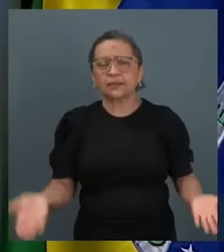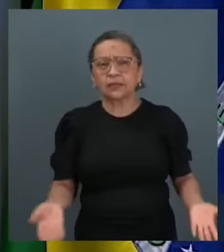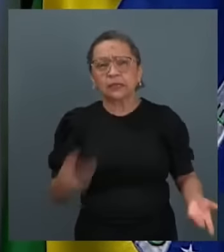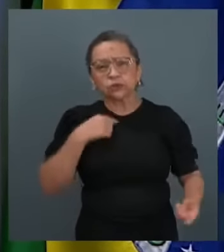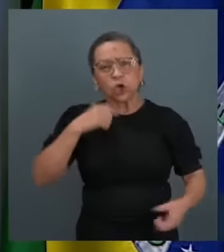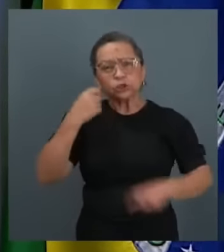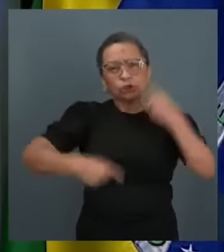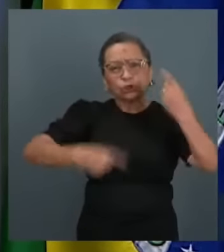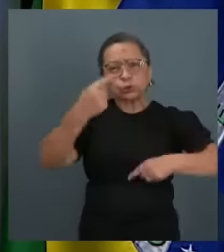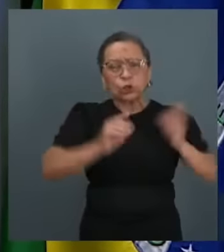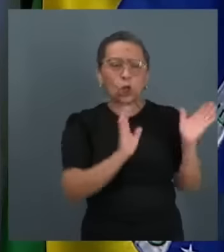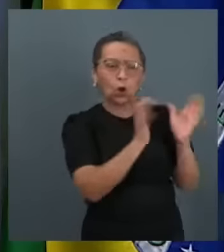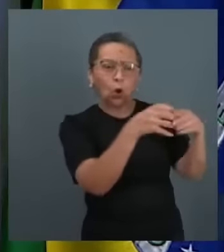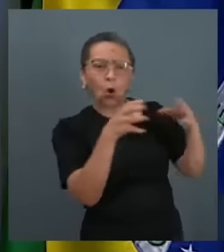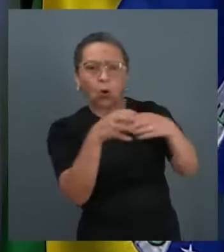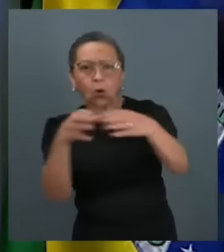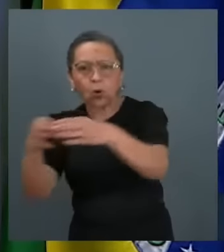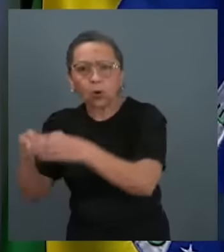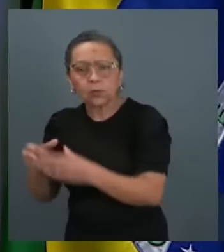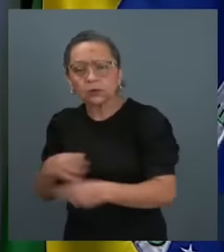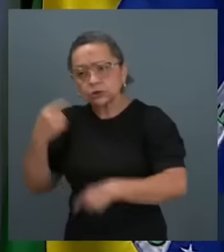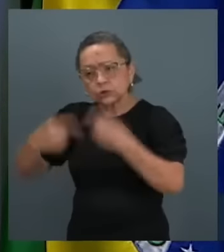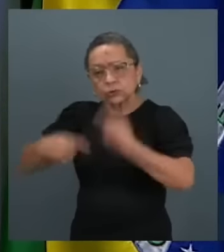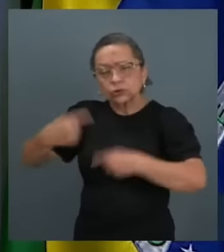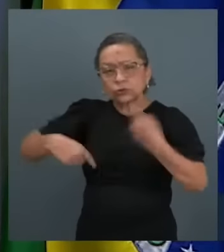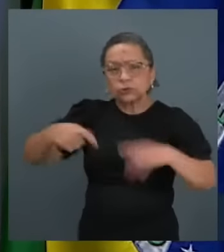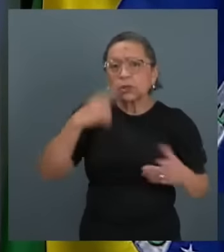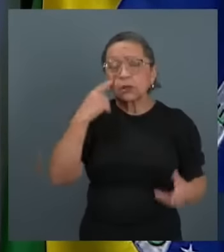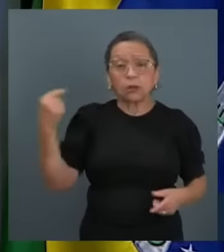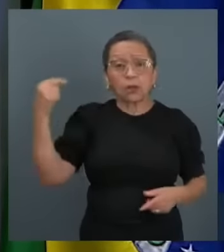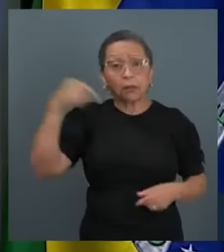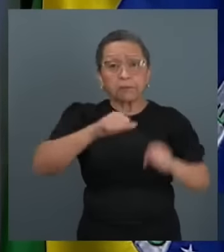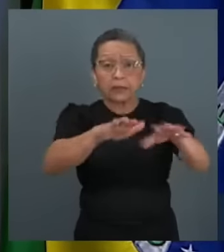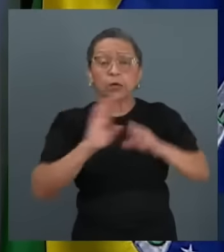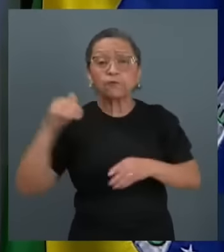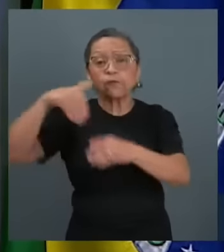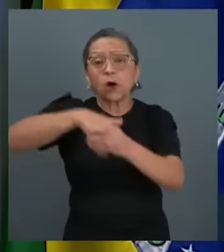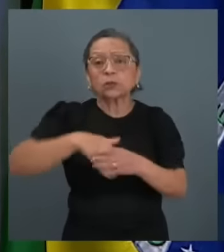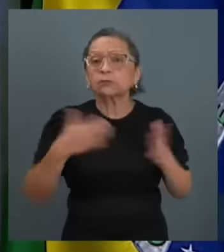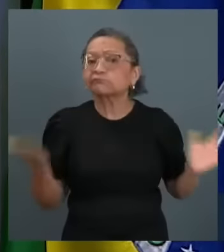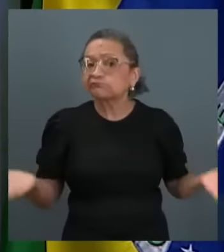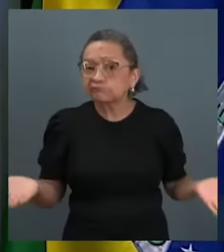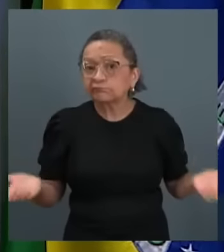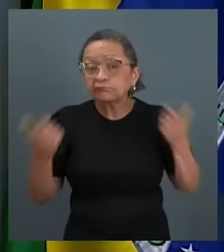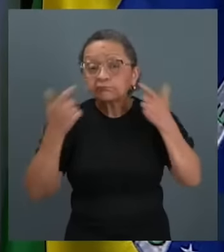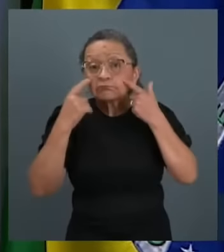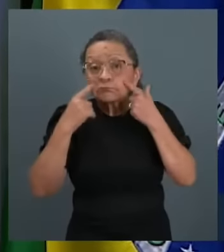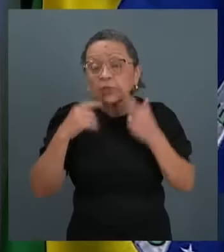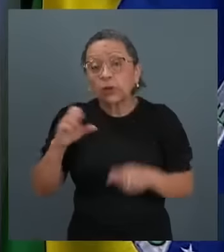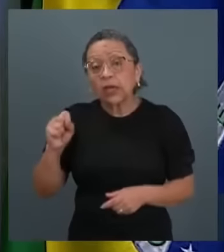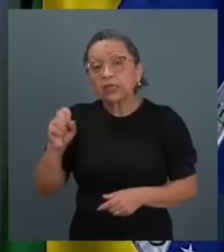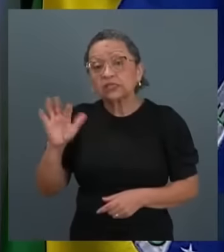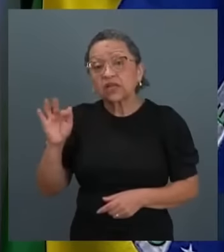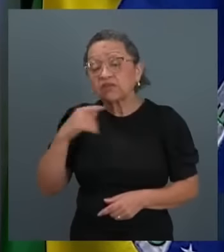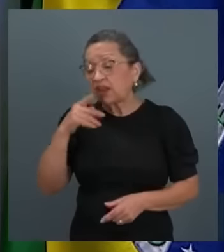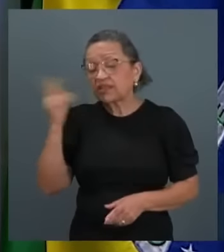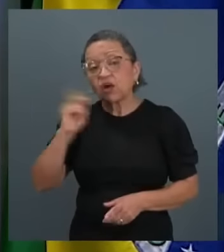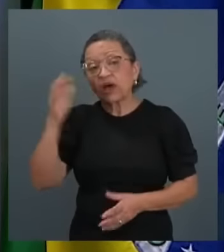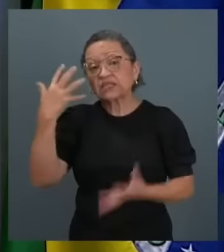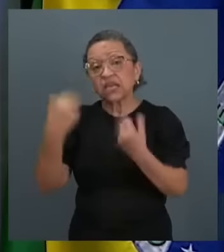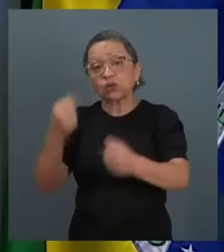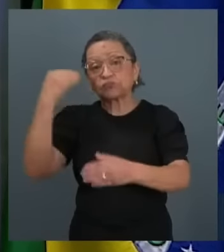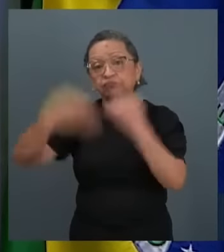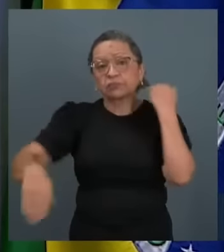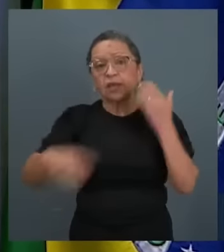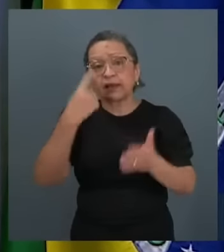discutir em comissão, discutir em comissão, discutir em comissão. Vem para plenário, vota. E o Supremo diz, não, não, é inconstitucional. E aí,